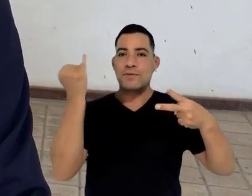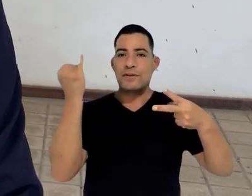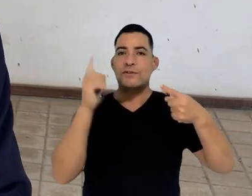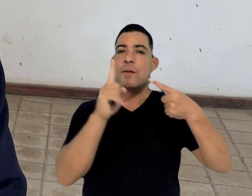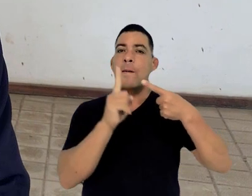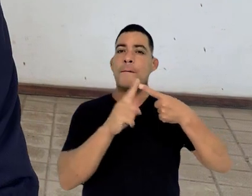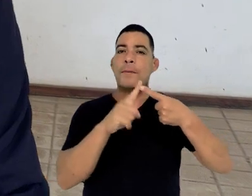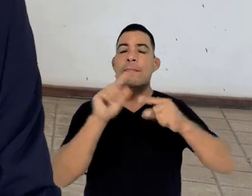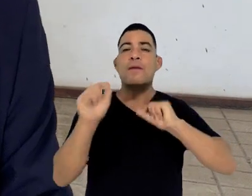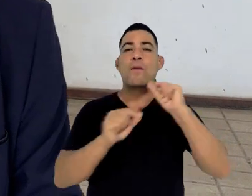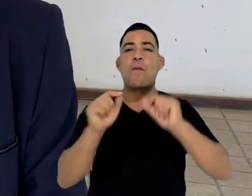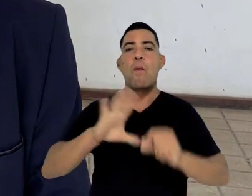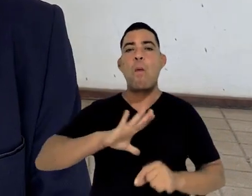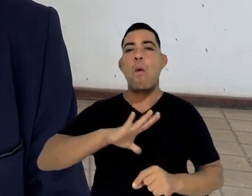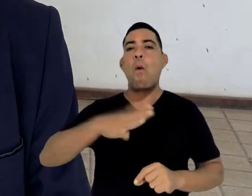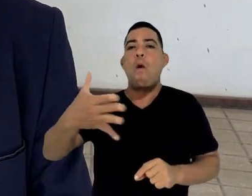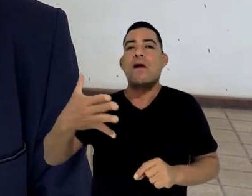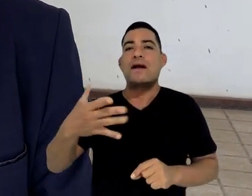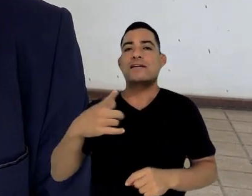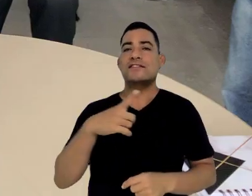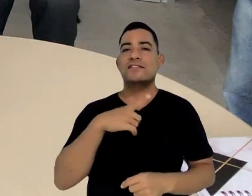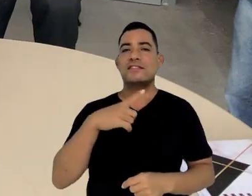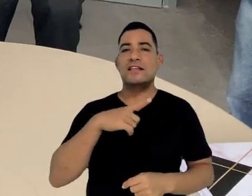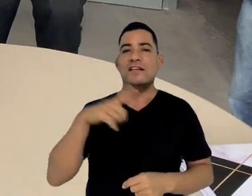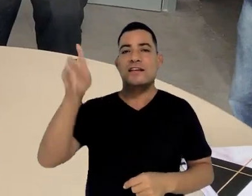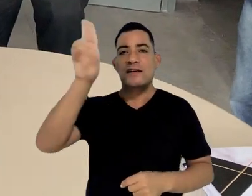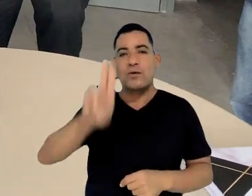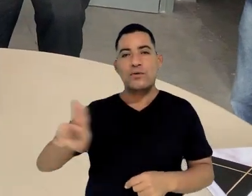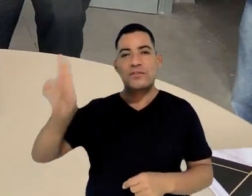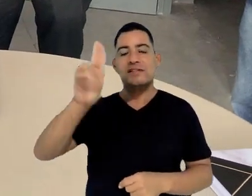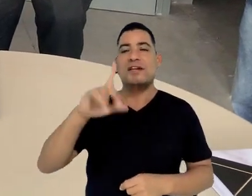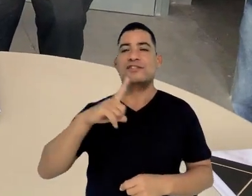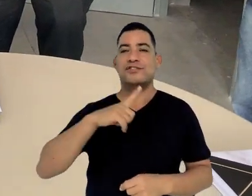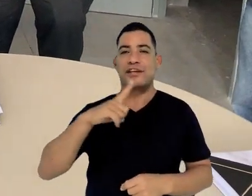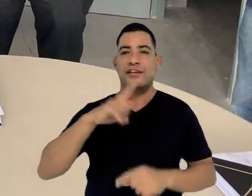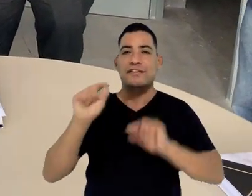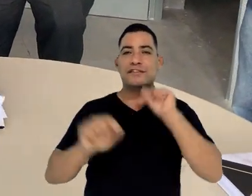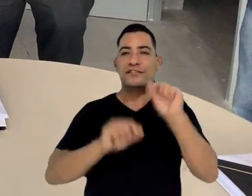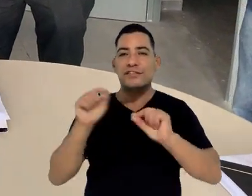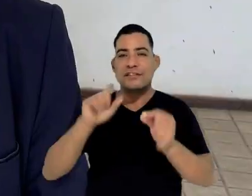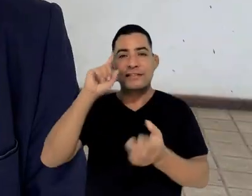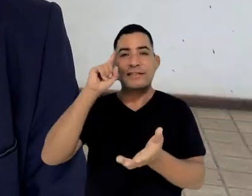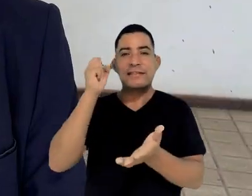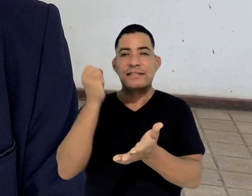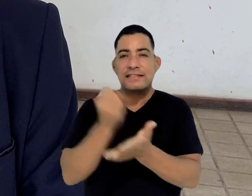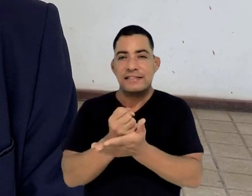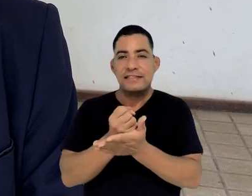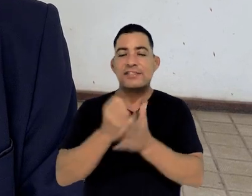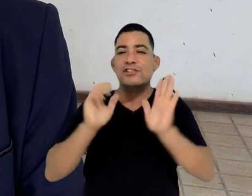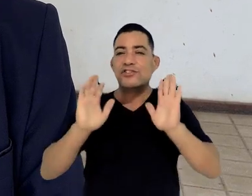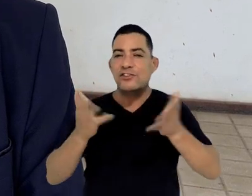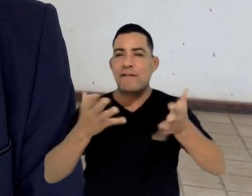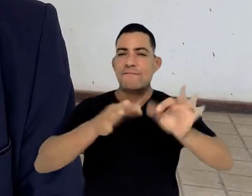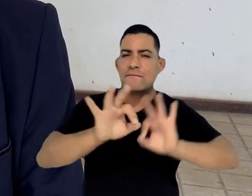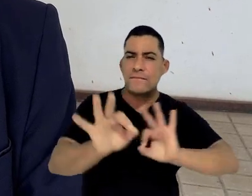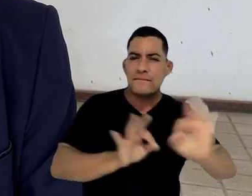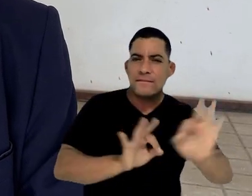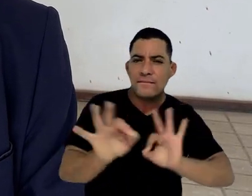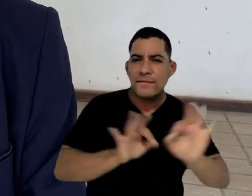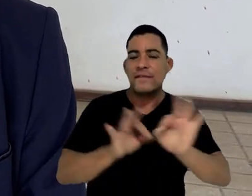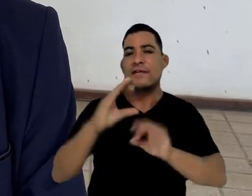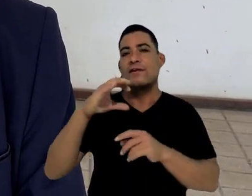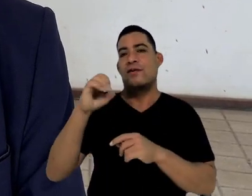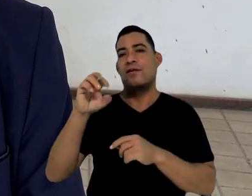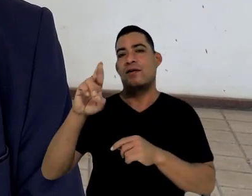sentido. Uma é a coragem que a Universidade teve de tomar decisões para se